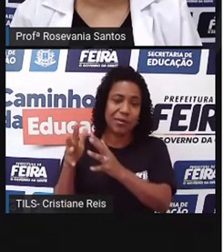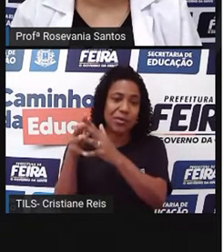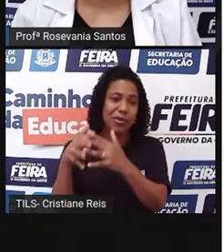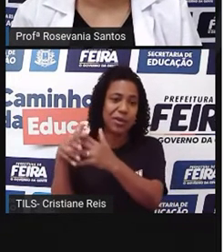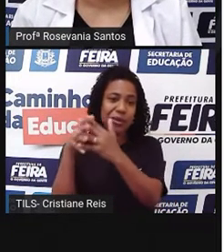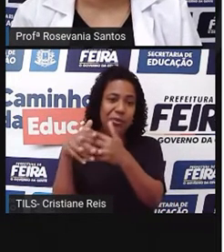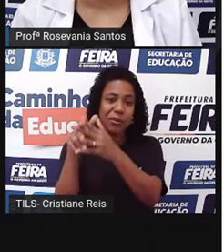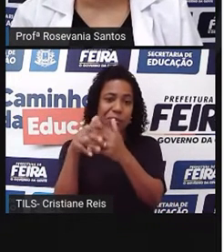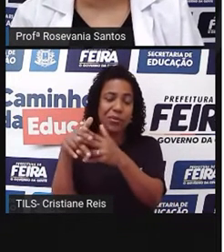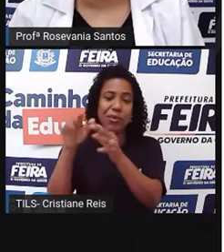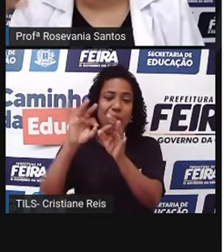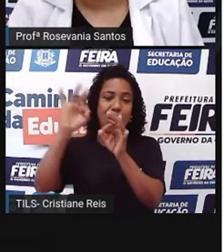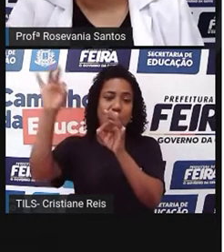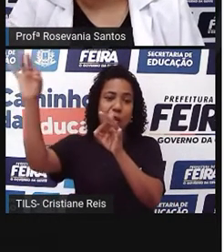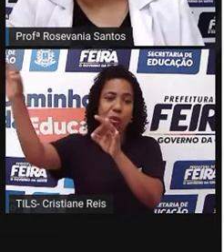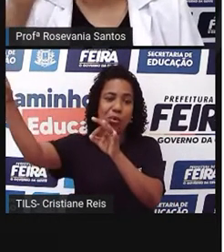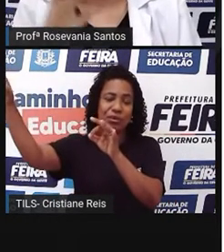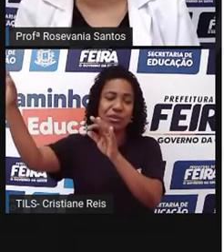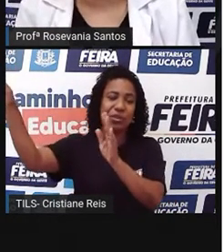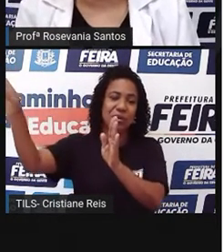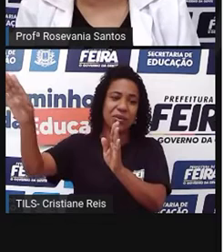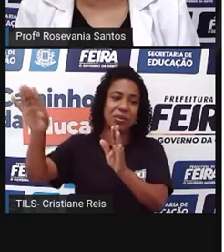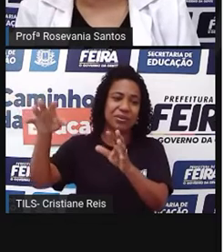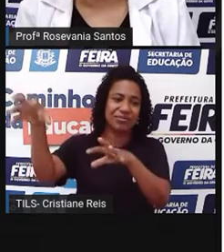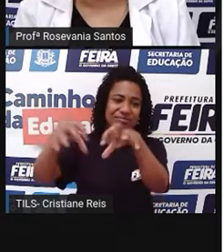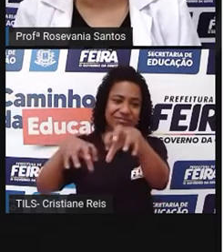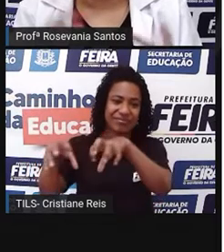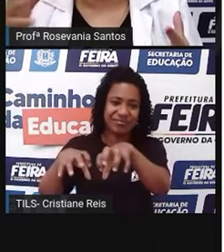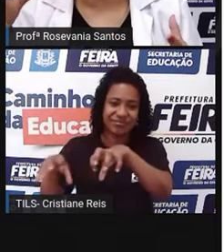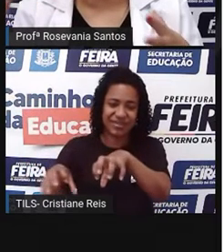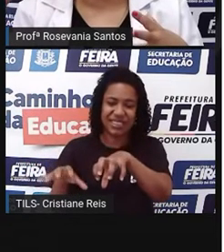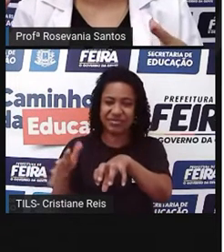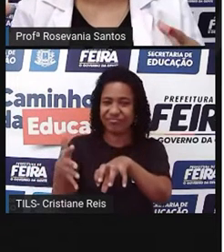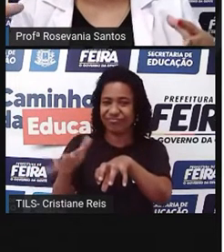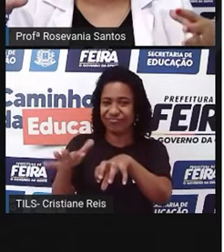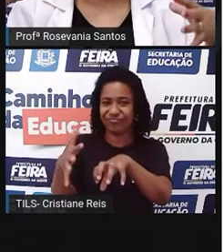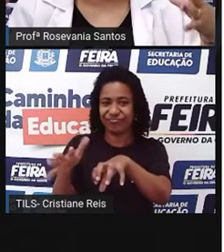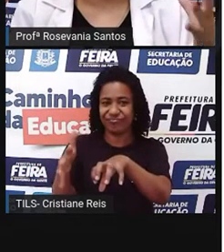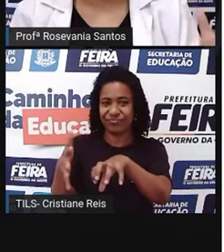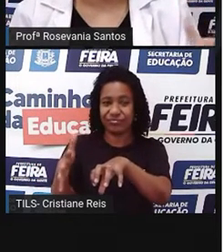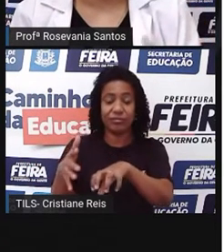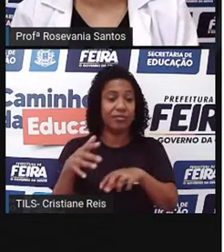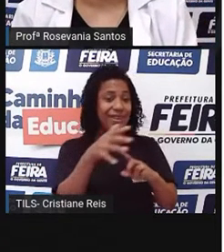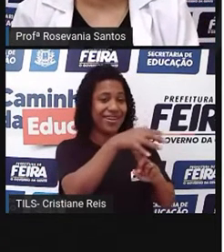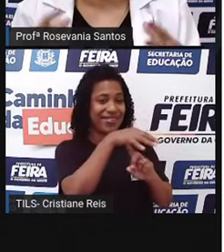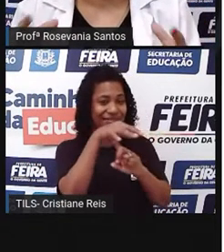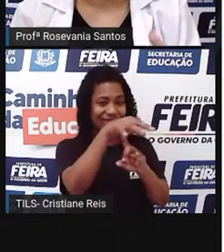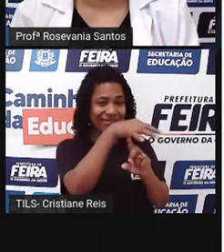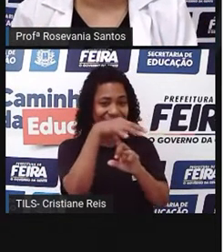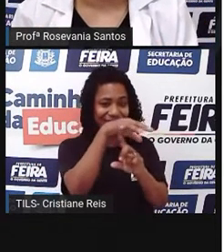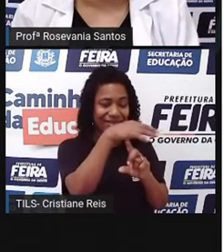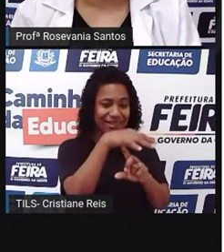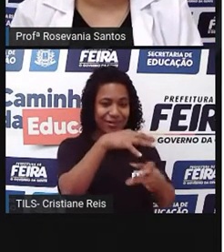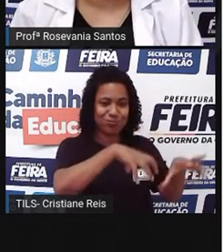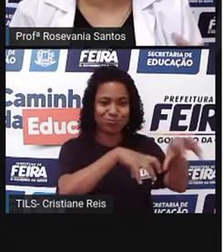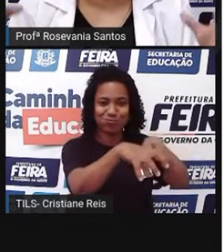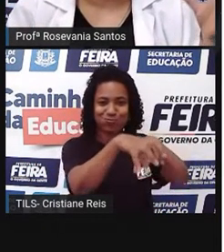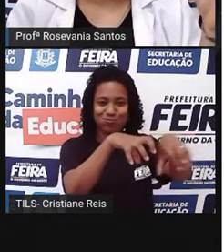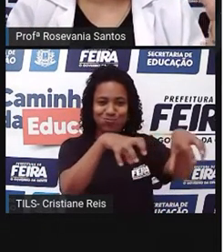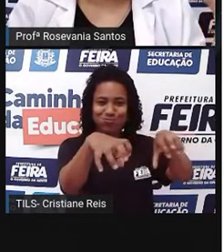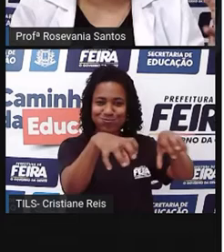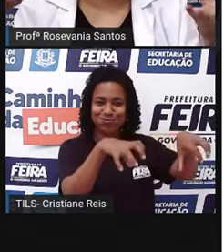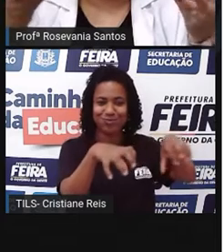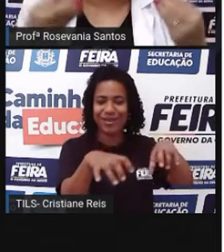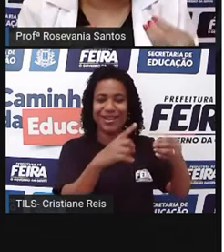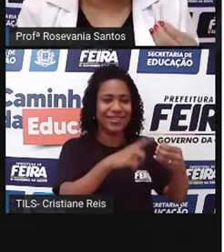Livre tem a característica de ser, né, digamos assim, do espaço da cidade mesmo, do espaço rural da cidade.